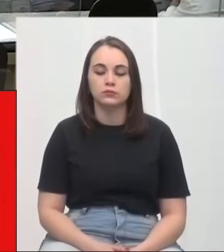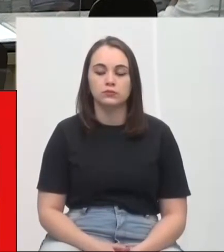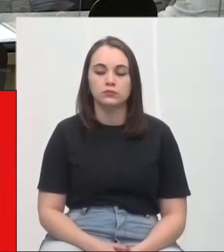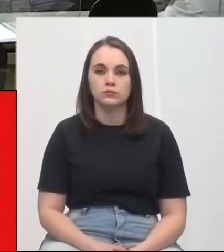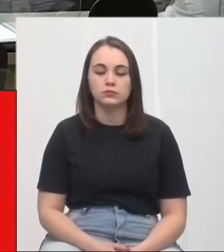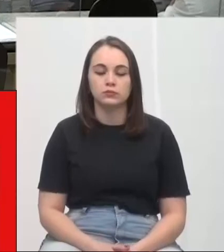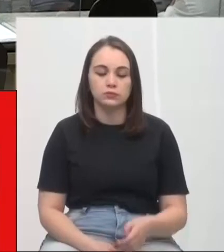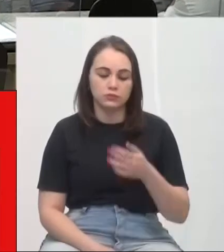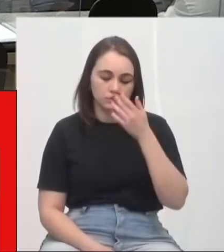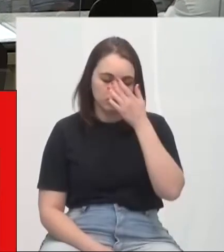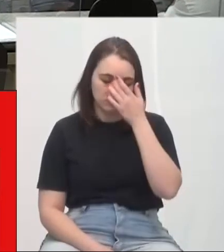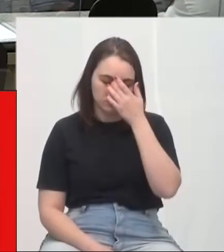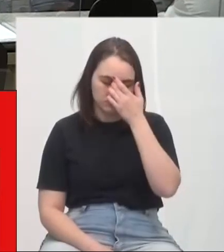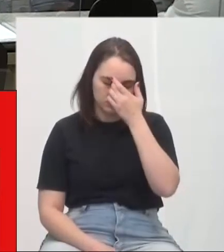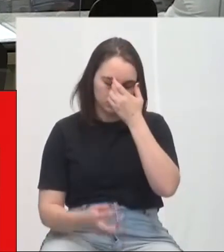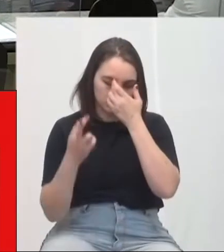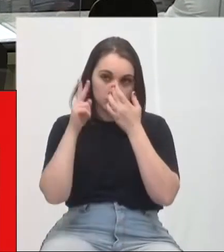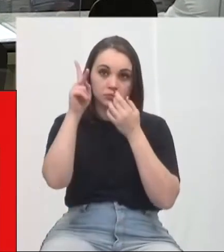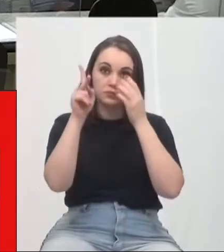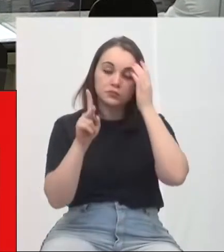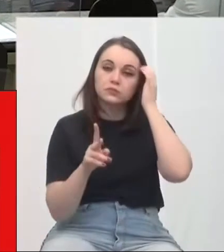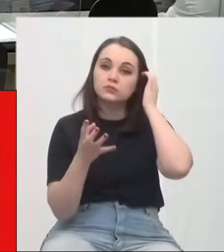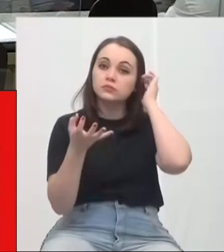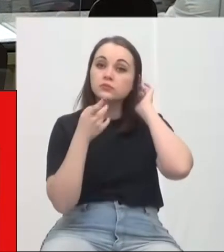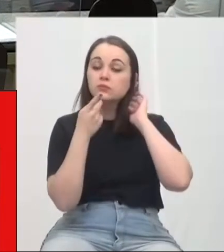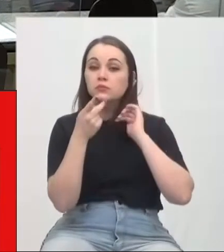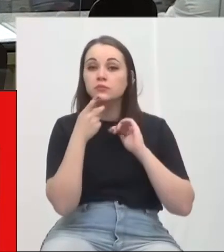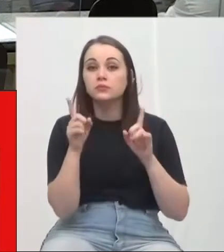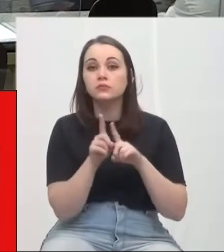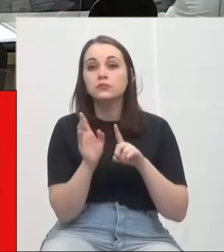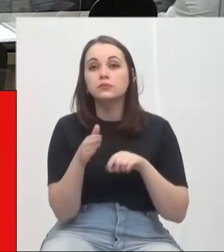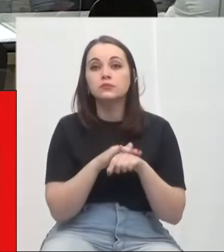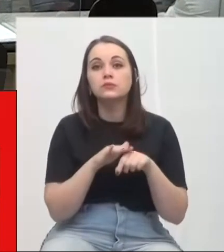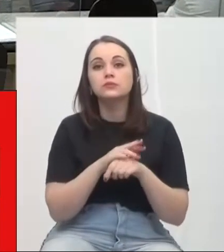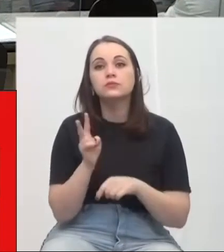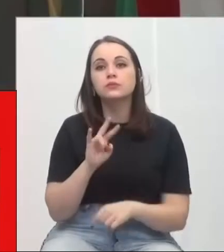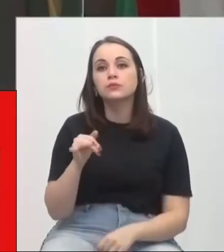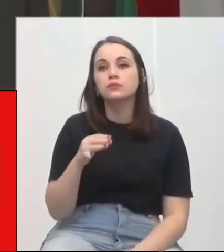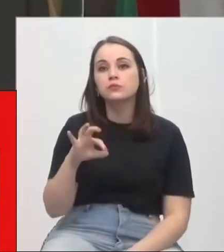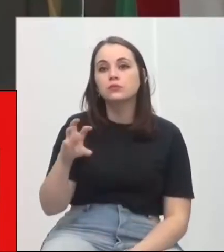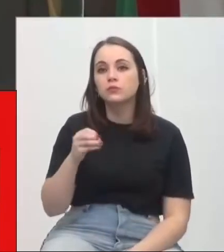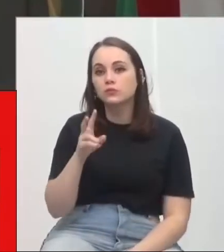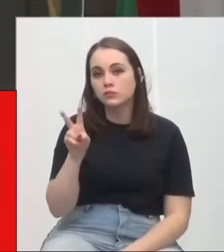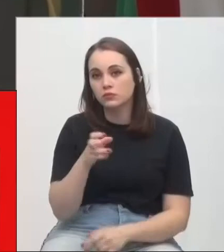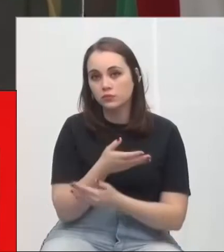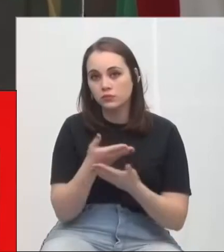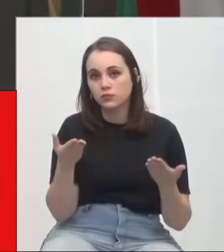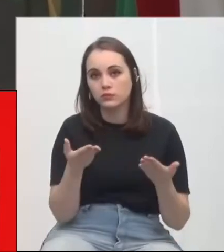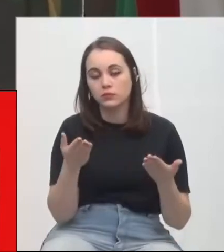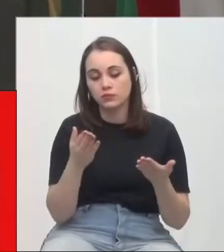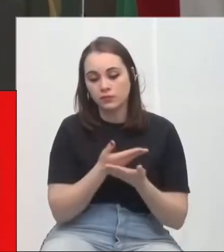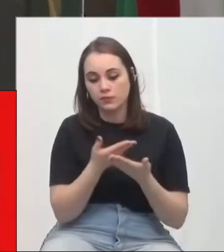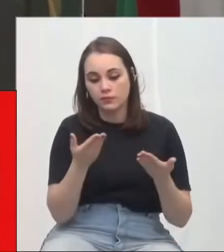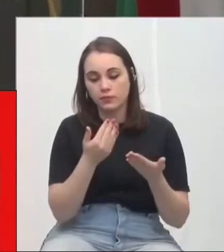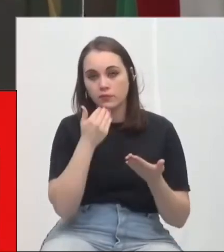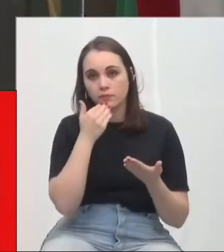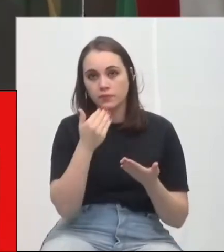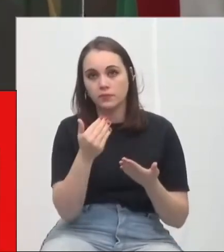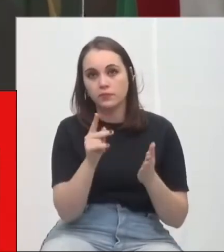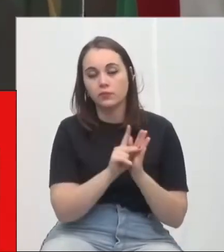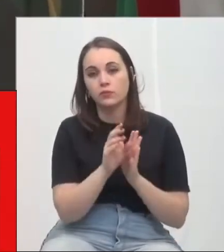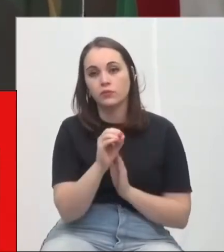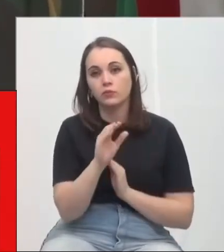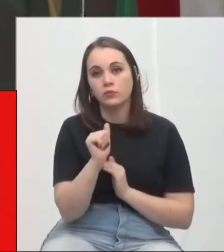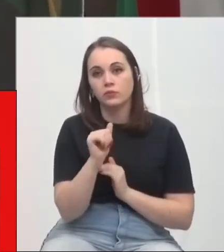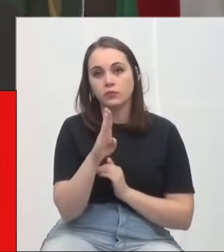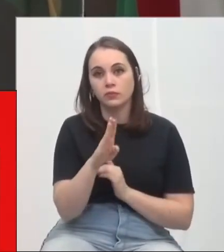Sr. Presidente, apenas para destacar, até estava conversando com o vereador Kaminsky sobre isso. Essa foi uma demanda vinda da Ordem dos